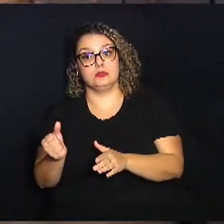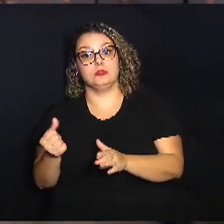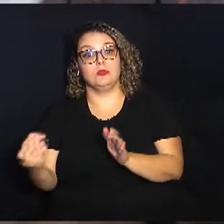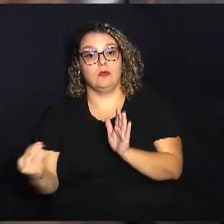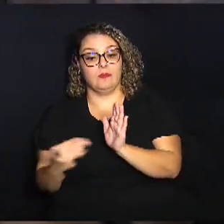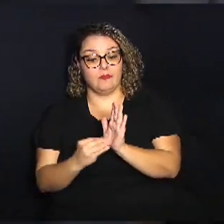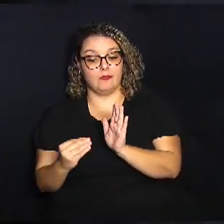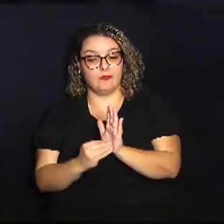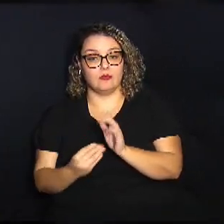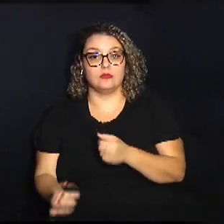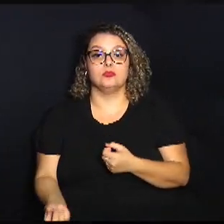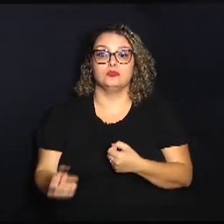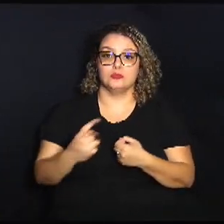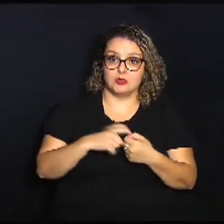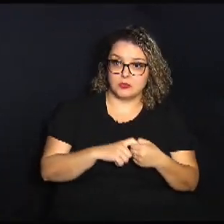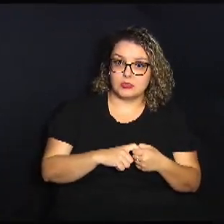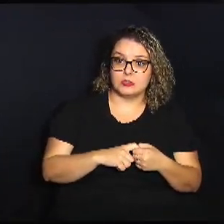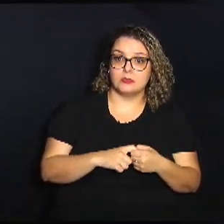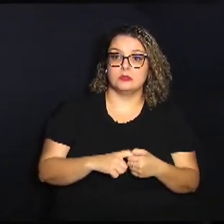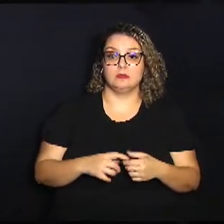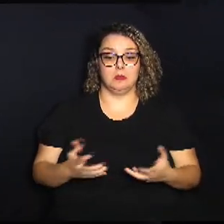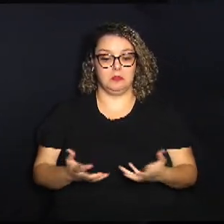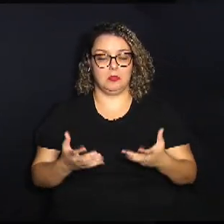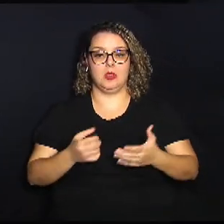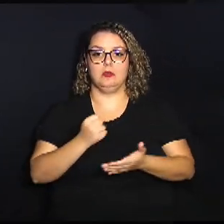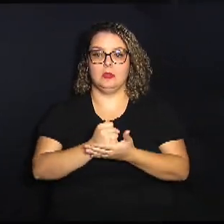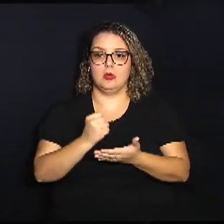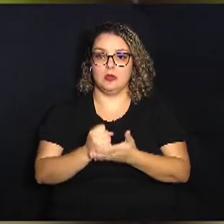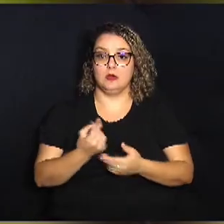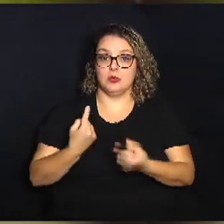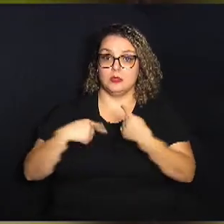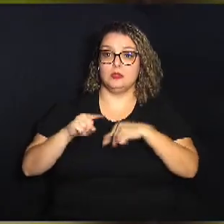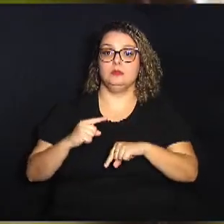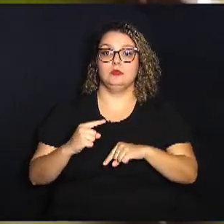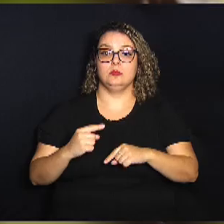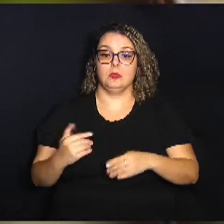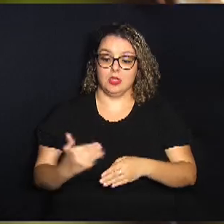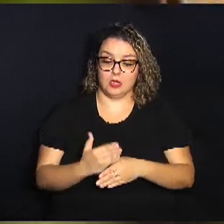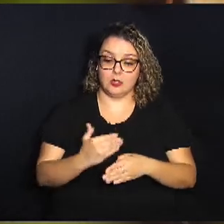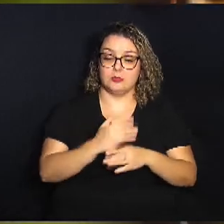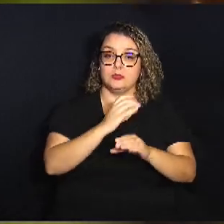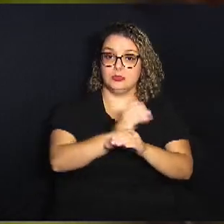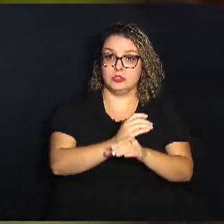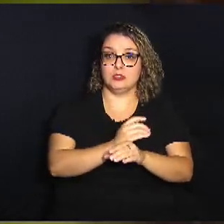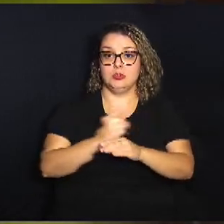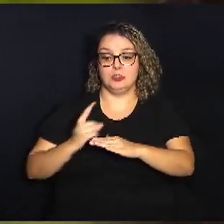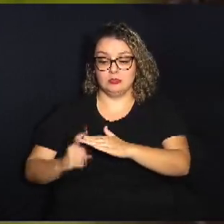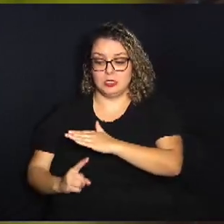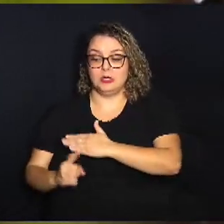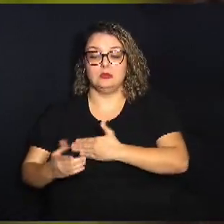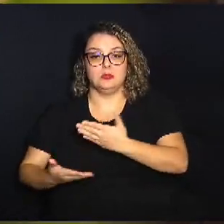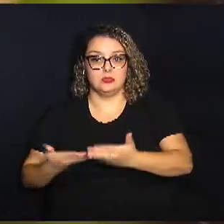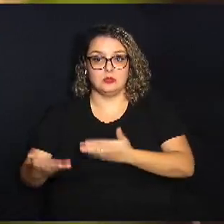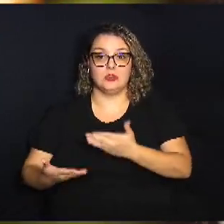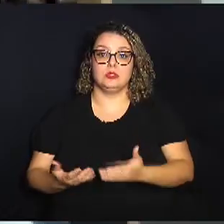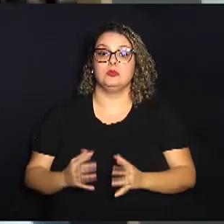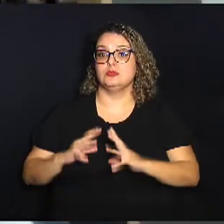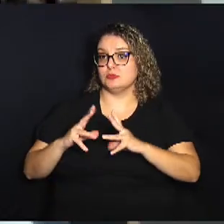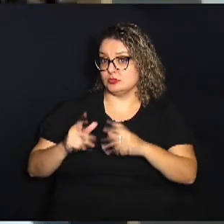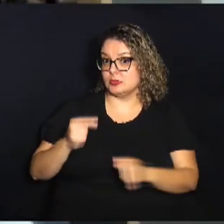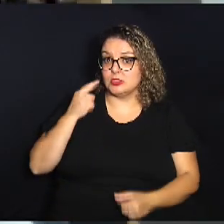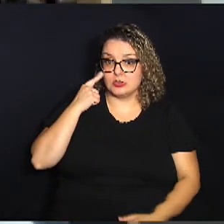aquecidos nas contratações, superando até mesmo a construção civil e a prestação de serviços de forma geral.